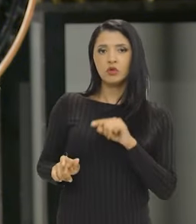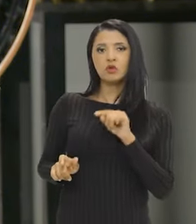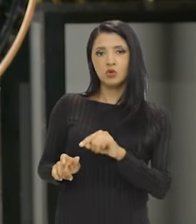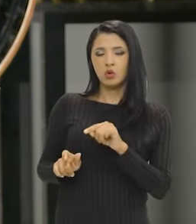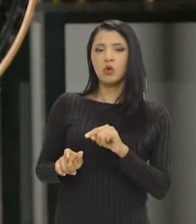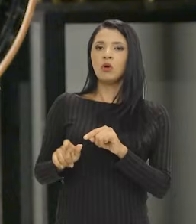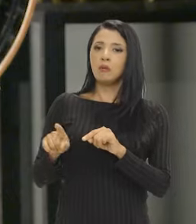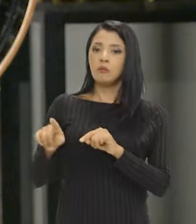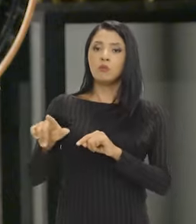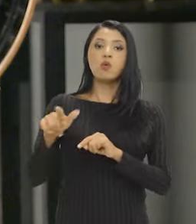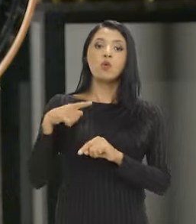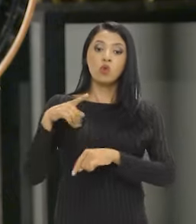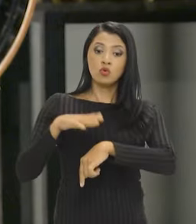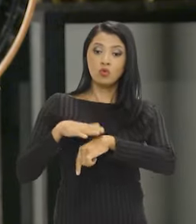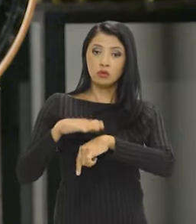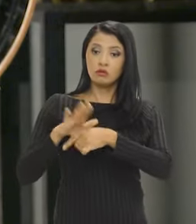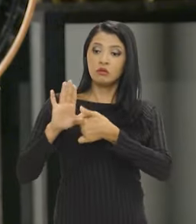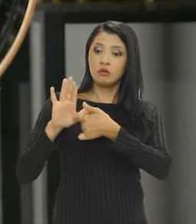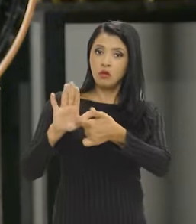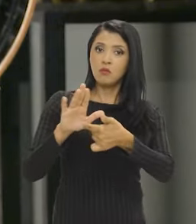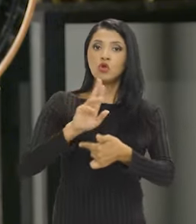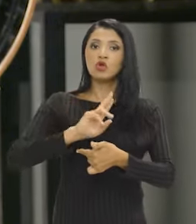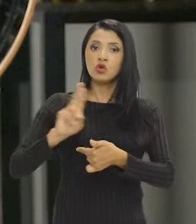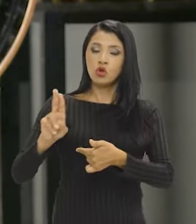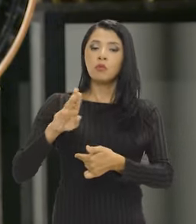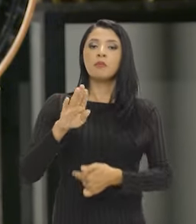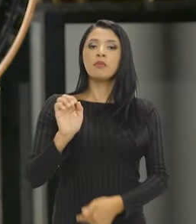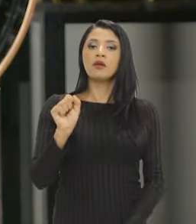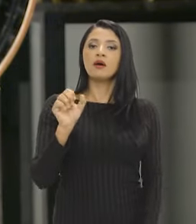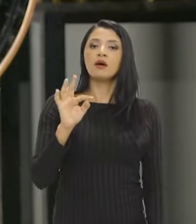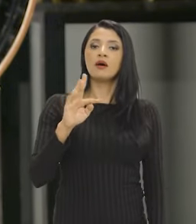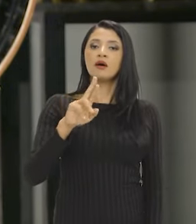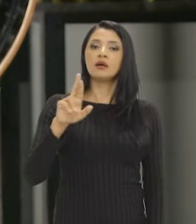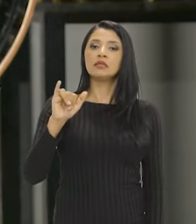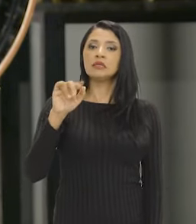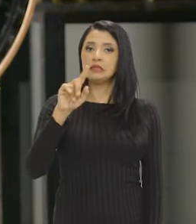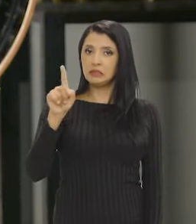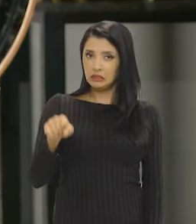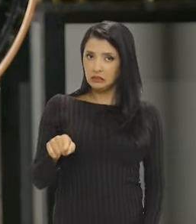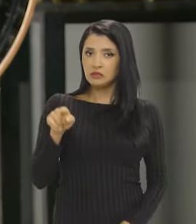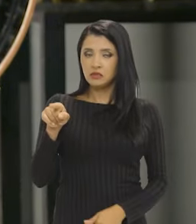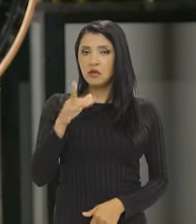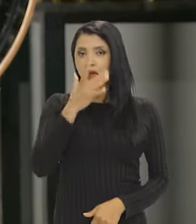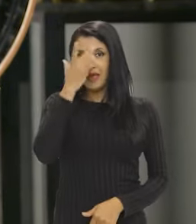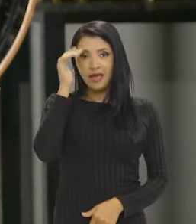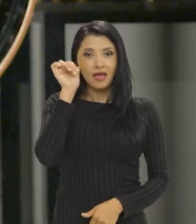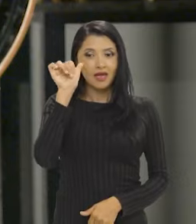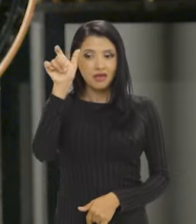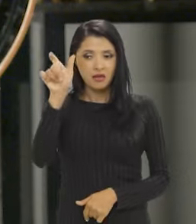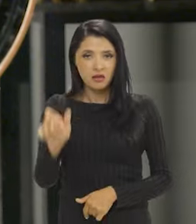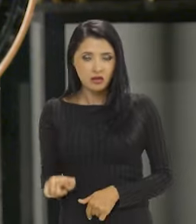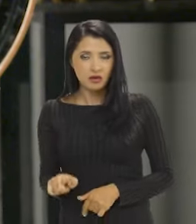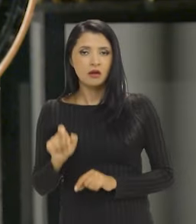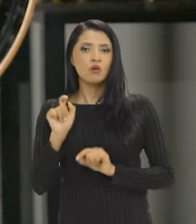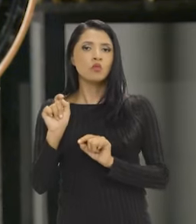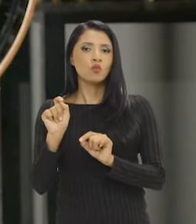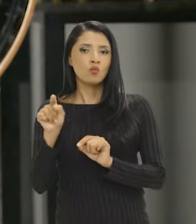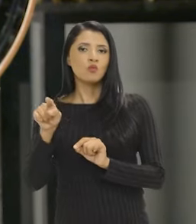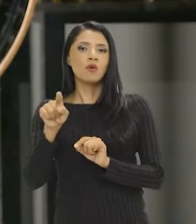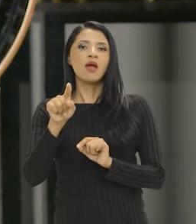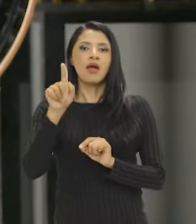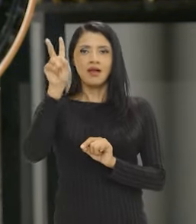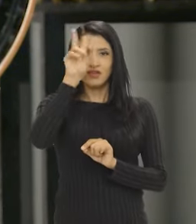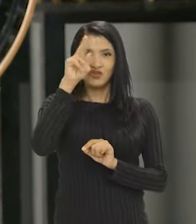por muita expressão do nosso tempo, esse nome é Beatriz Nascimento, e era alguém que demandava